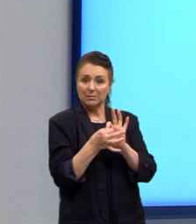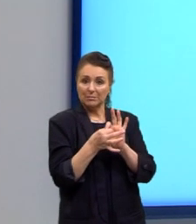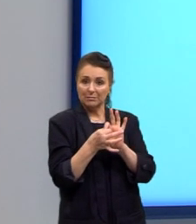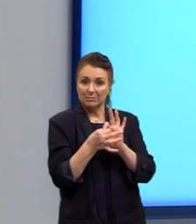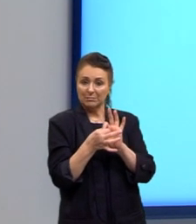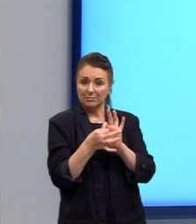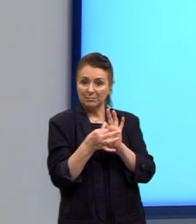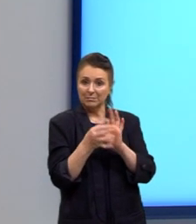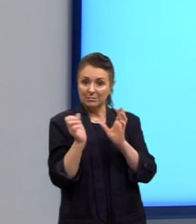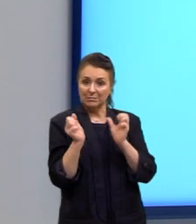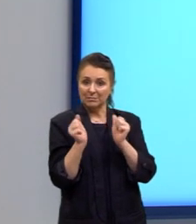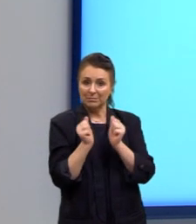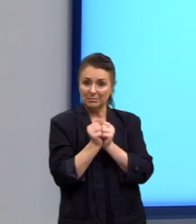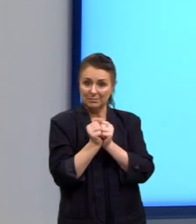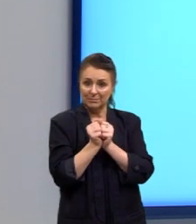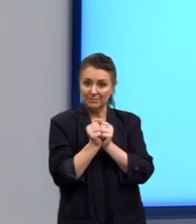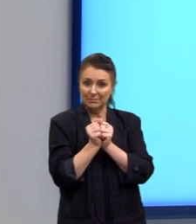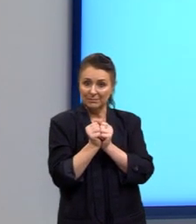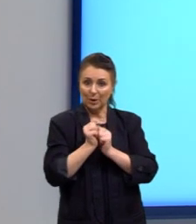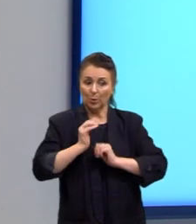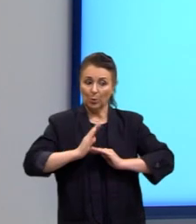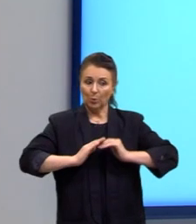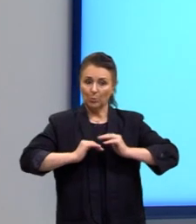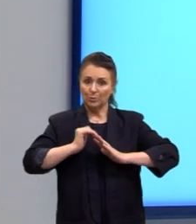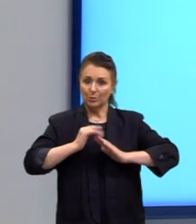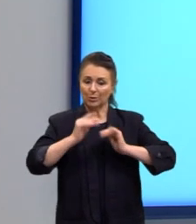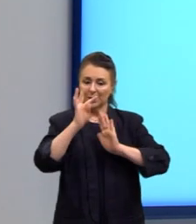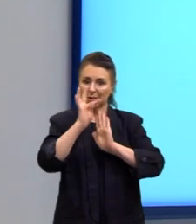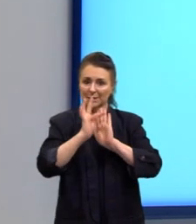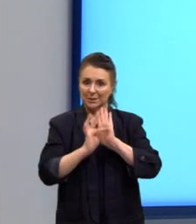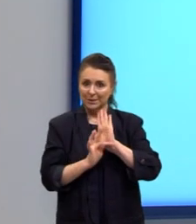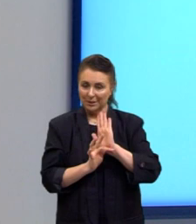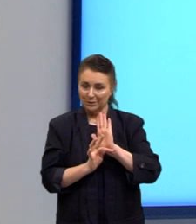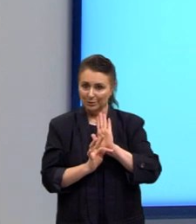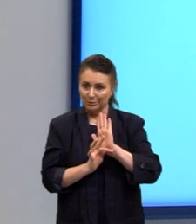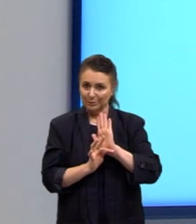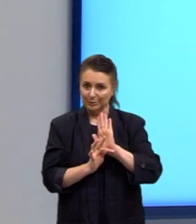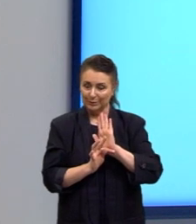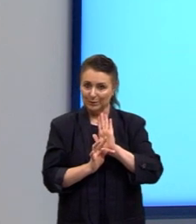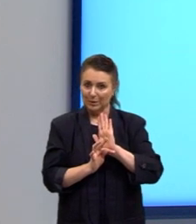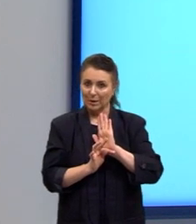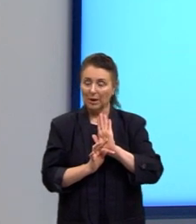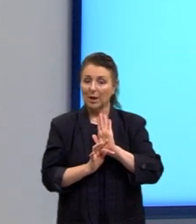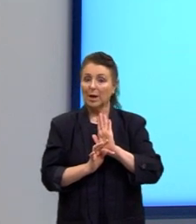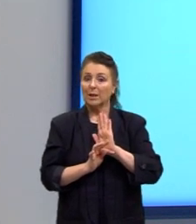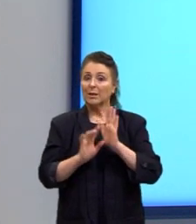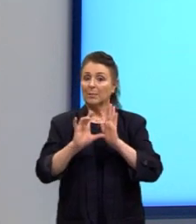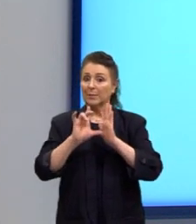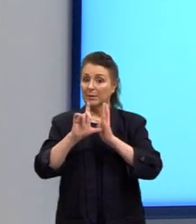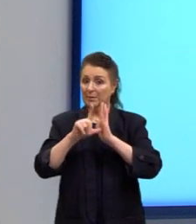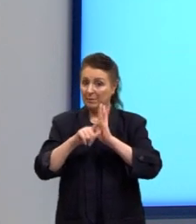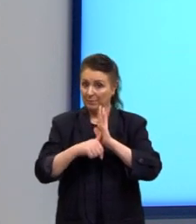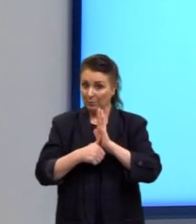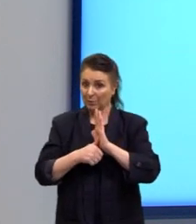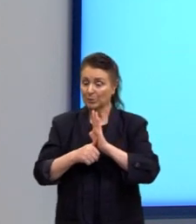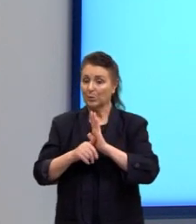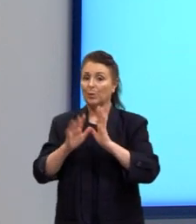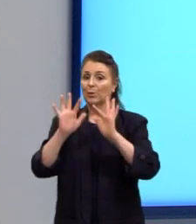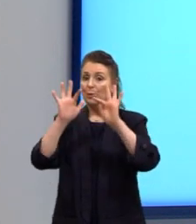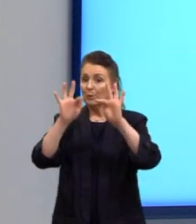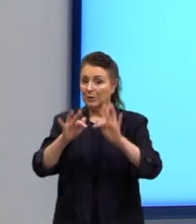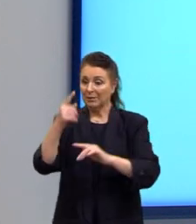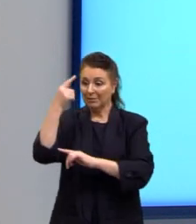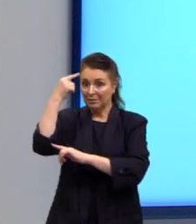juntas. Construir o texto, portanto, ocorre para o encerramento das ideias dissertadas e